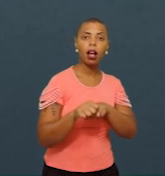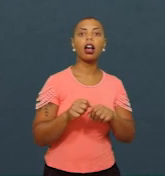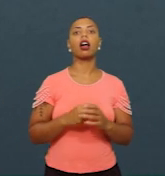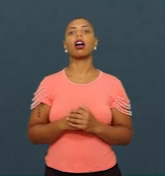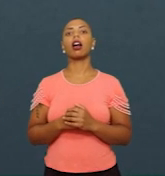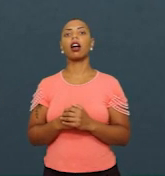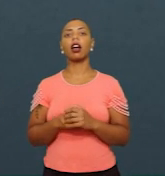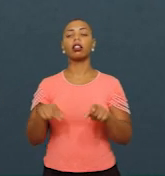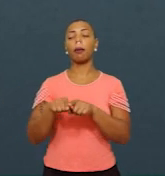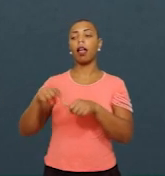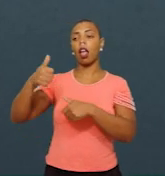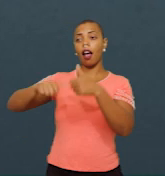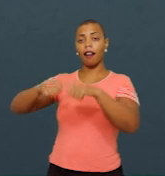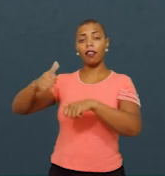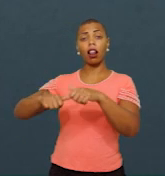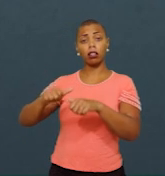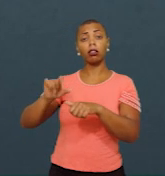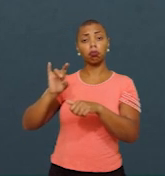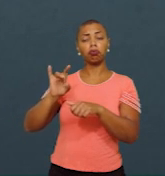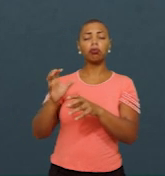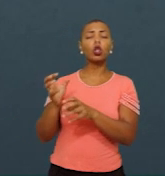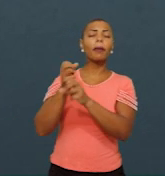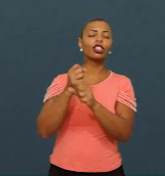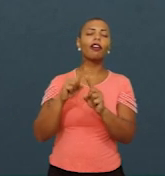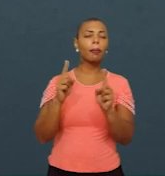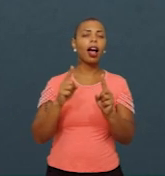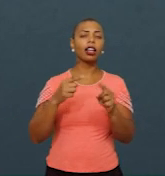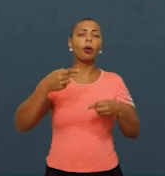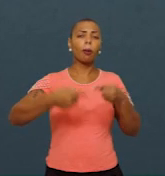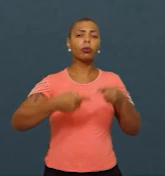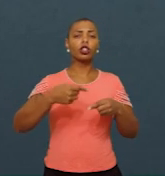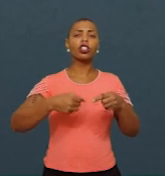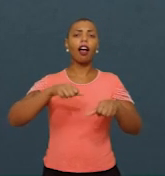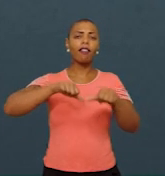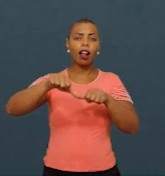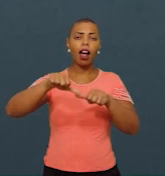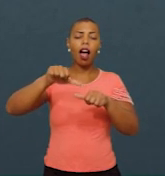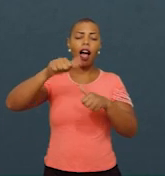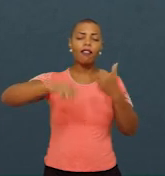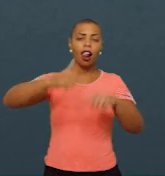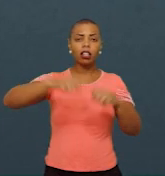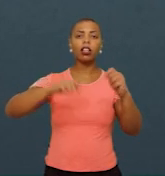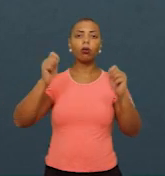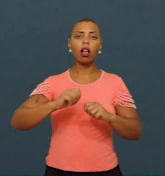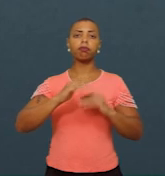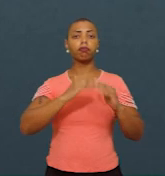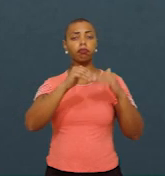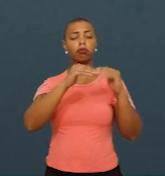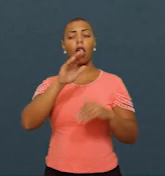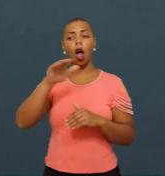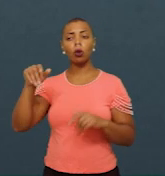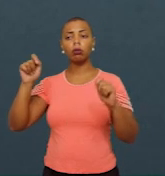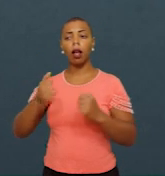de avaliação também somativa, né, mas uma política de avaliação mesmo do desempenho dos alunos que possa apoiar esse